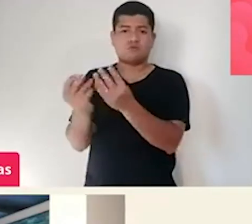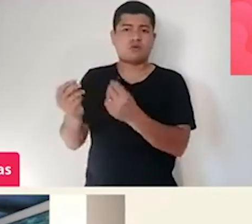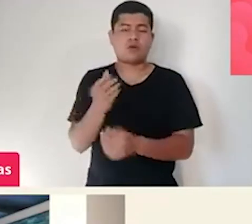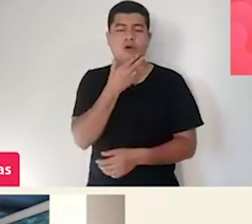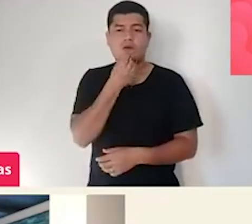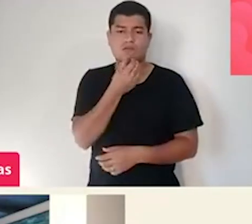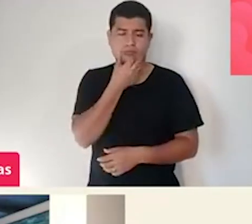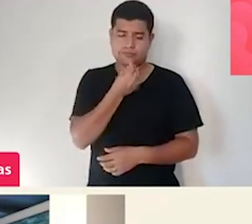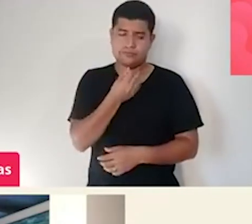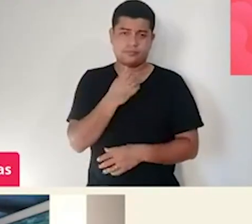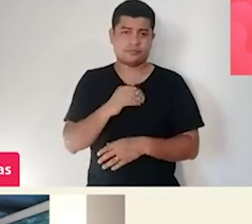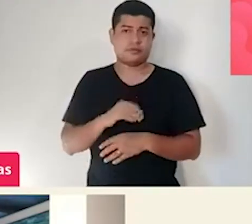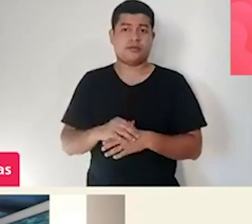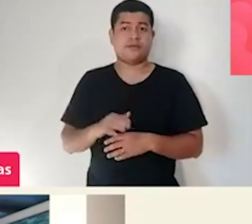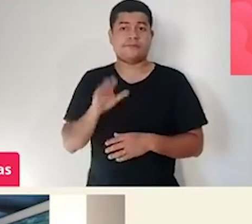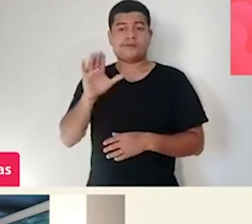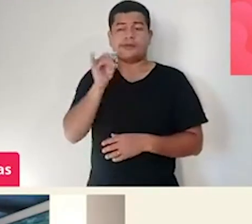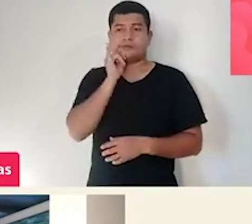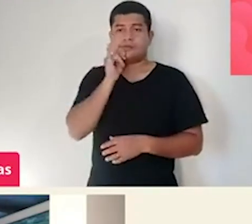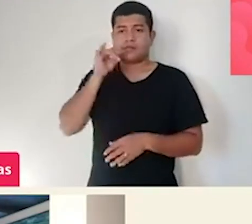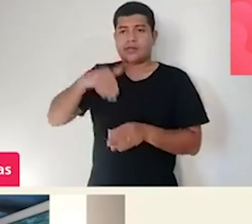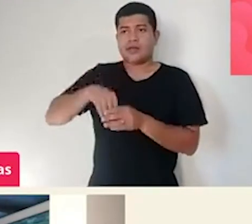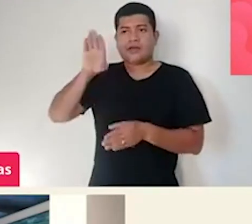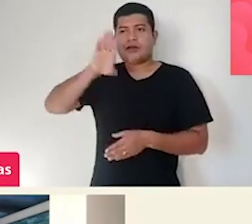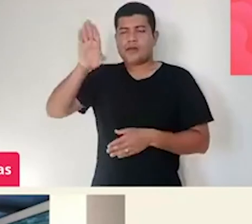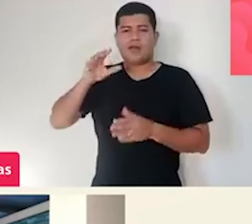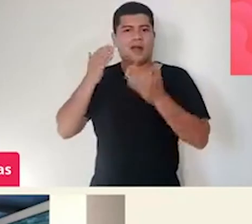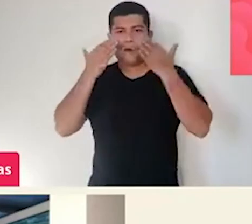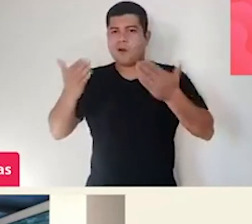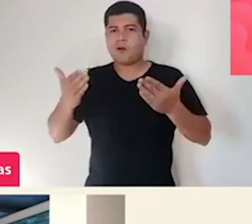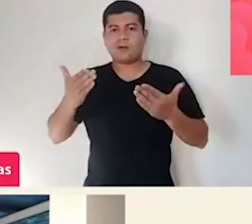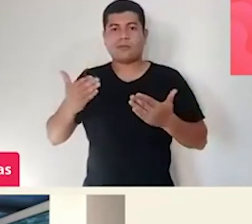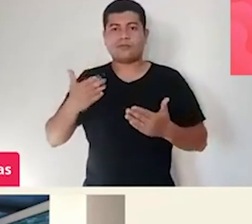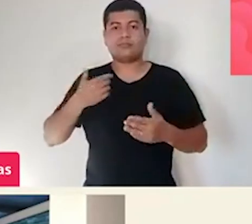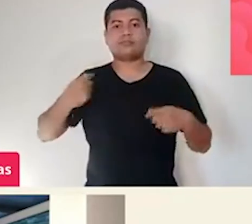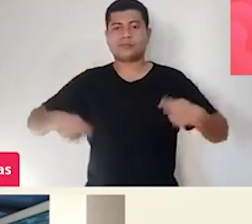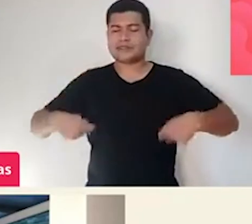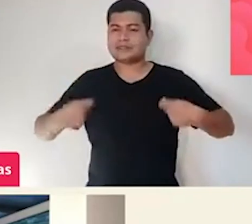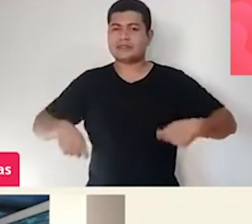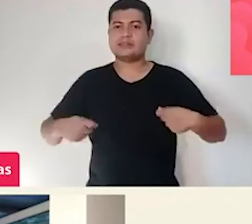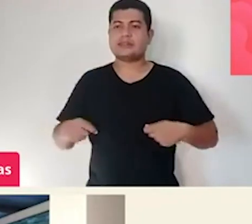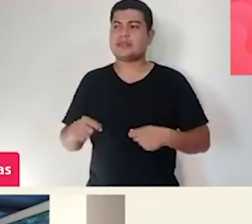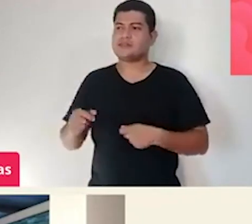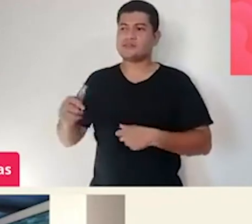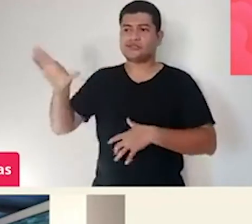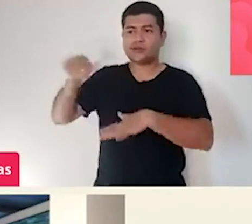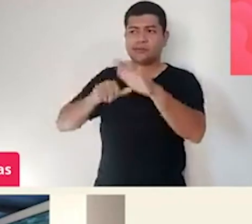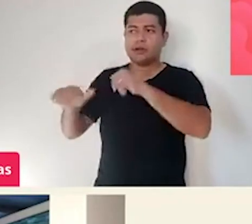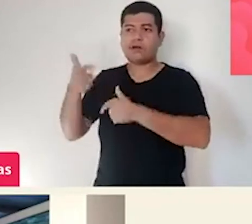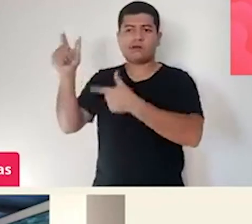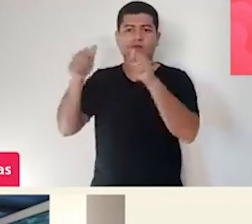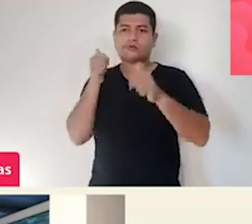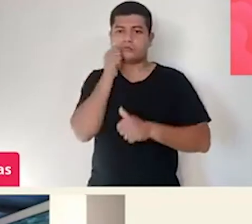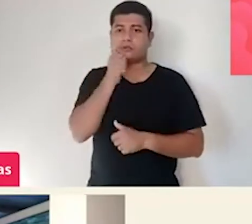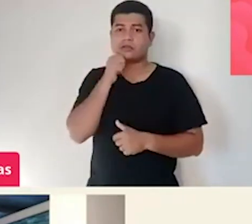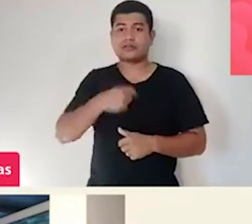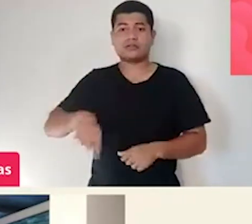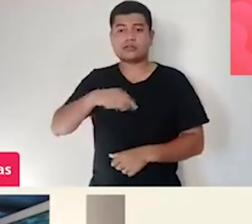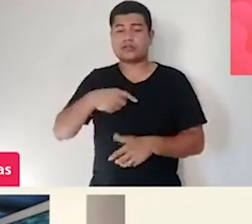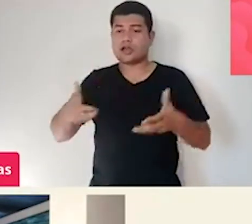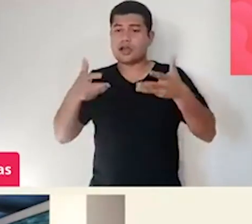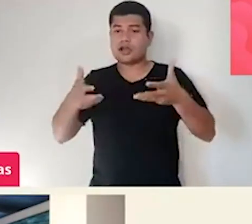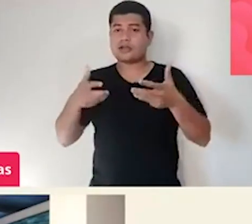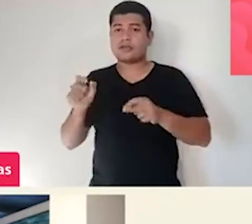nas eleições isso fica muito claro, né? A gente tem que correr atrás, buscar mulheres. Então, o que a gente quer fazer é construir esse caminho,